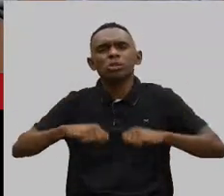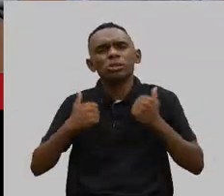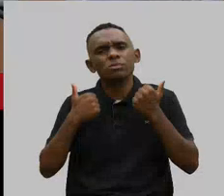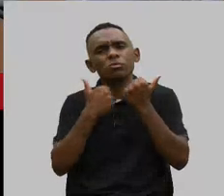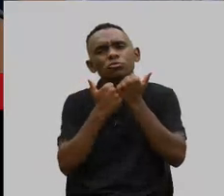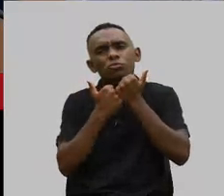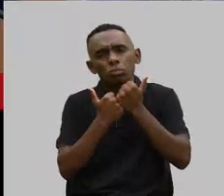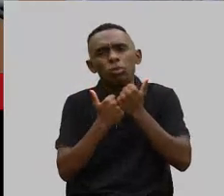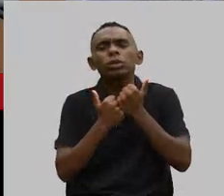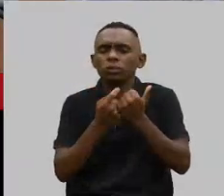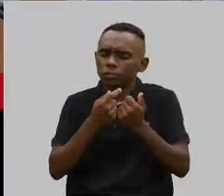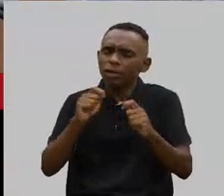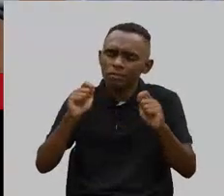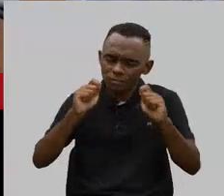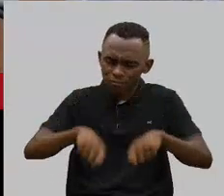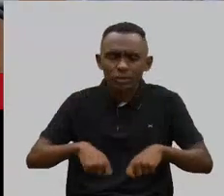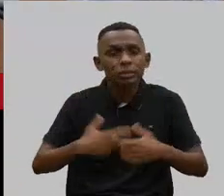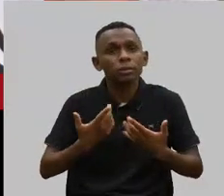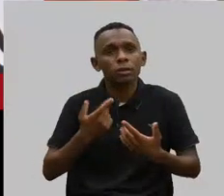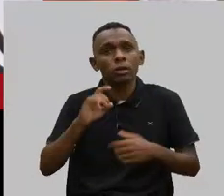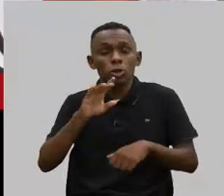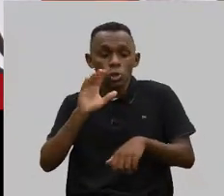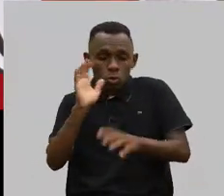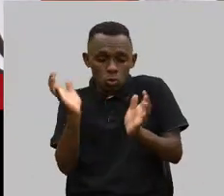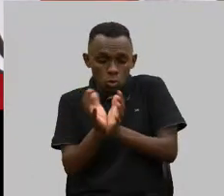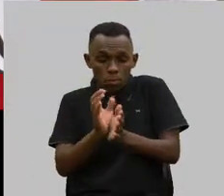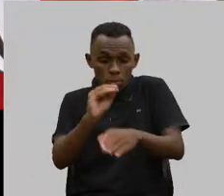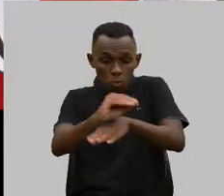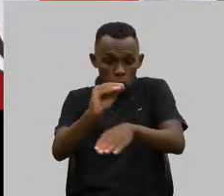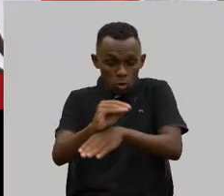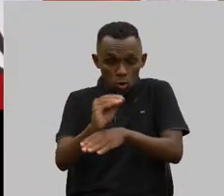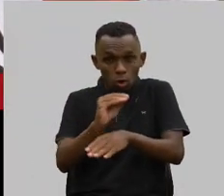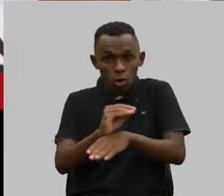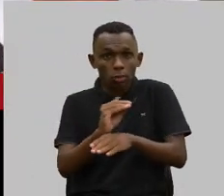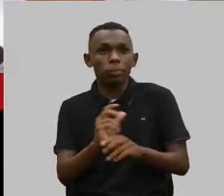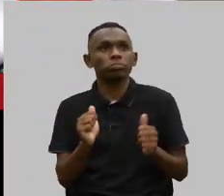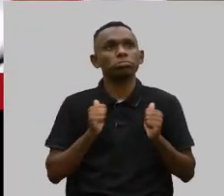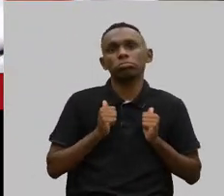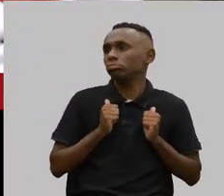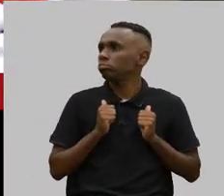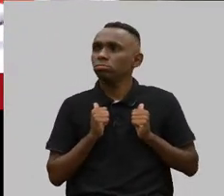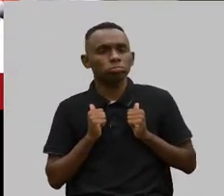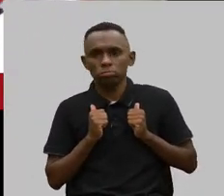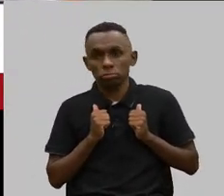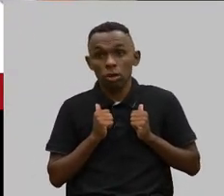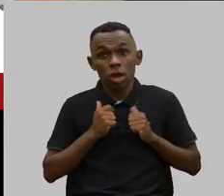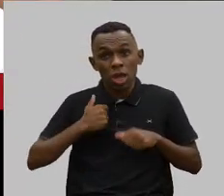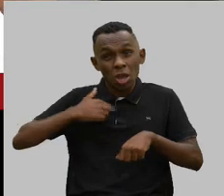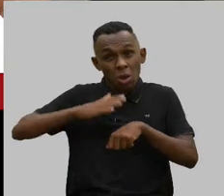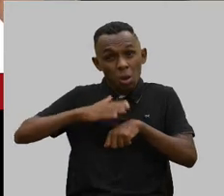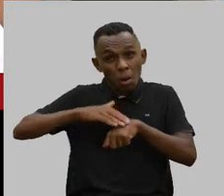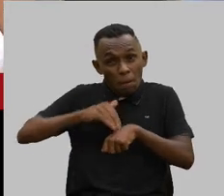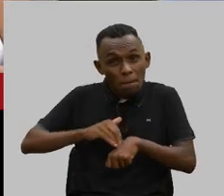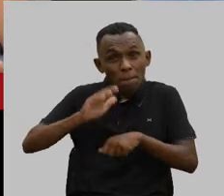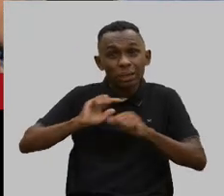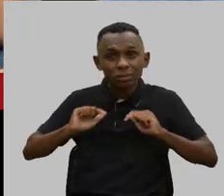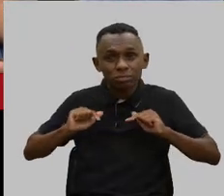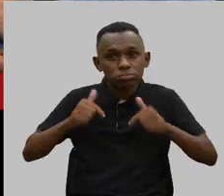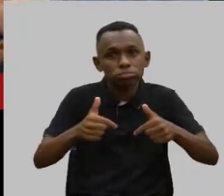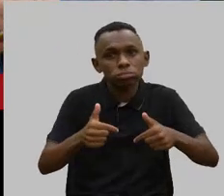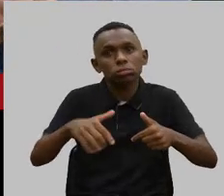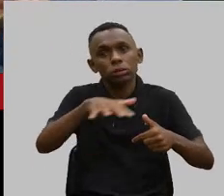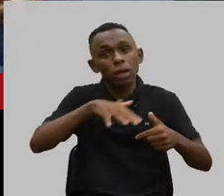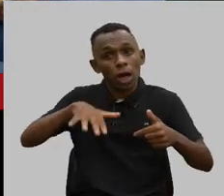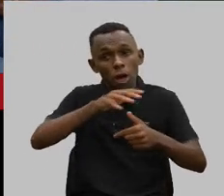fazer. E eu não estou nessa rede de proteção à toa, não. e o Luiz Renato sabe disso, que eu sou a que mais demanda nessa rede de proteção.